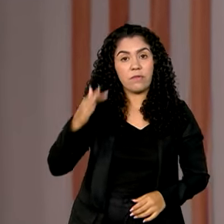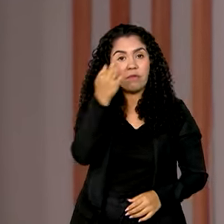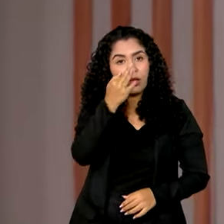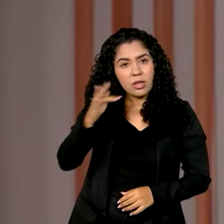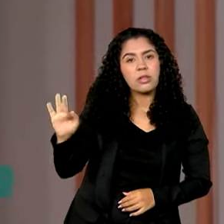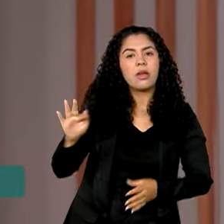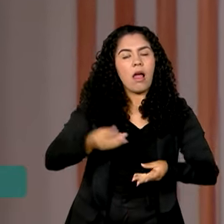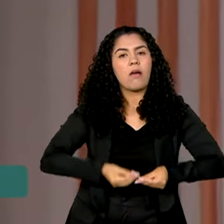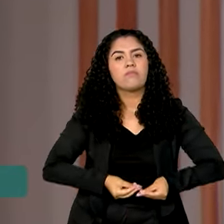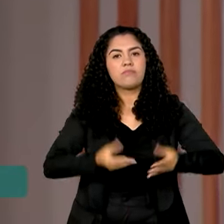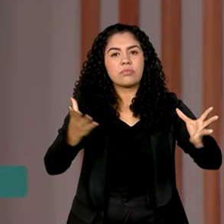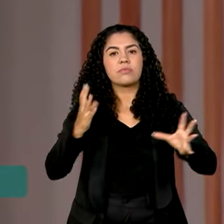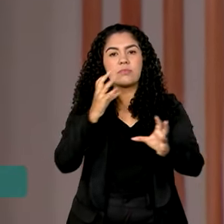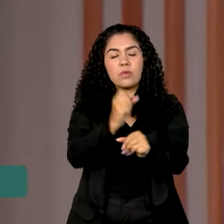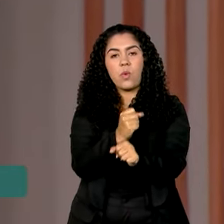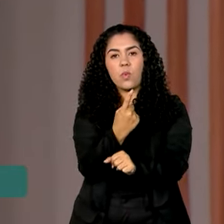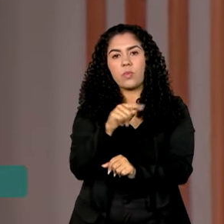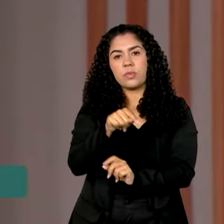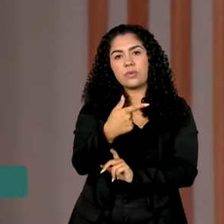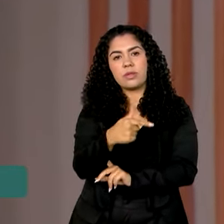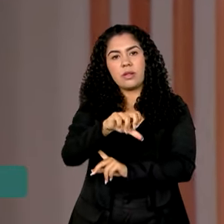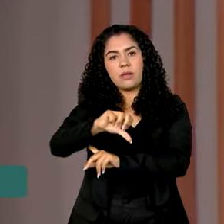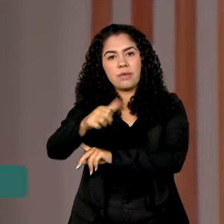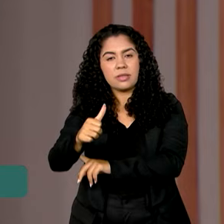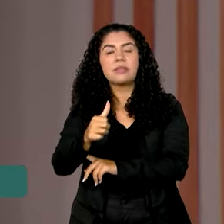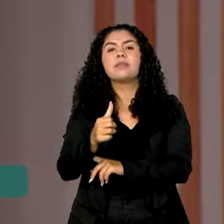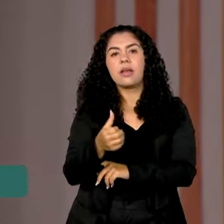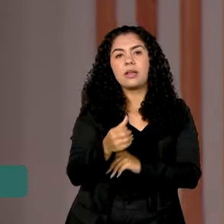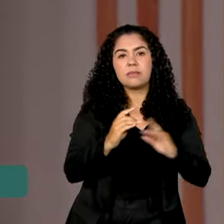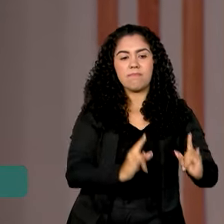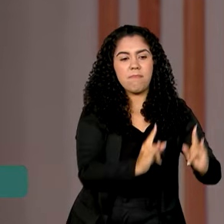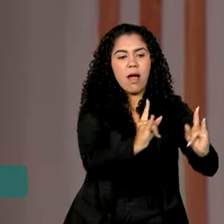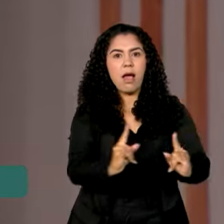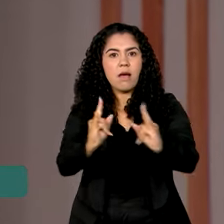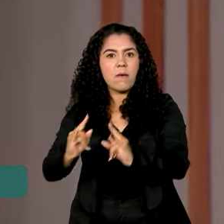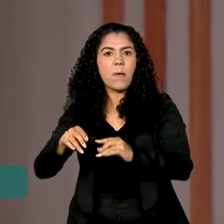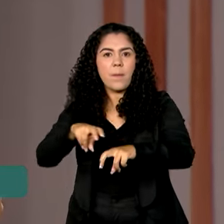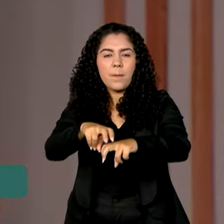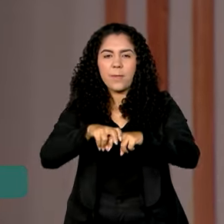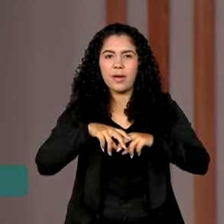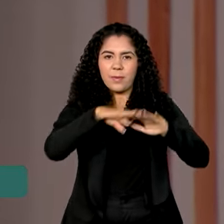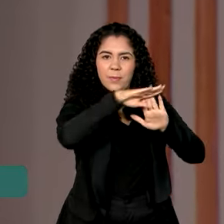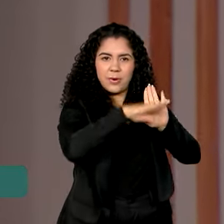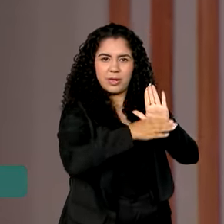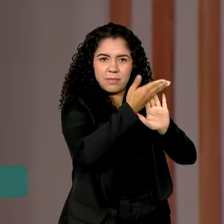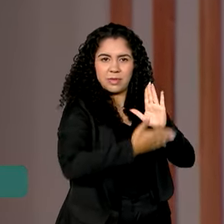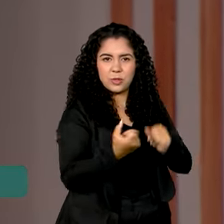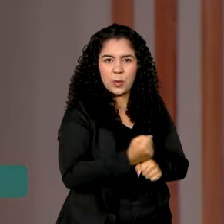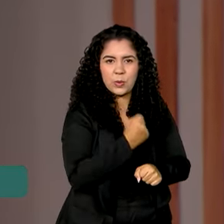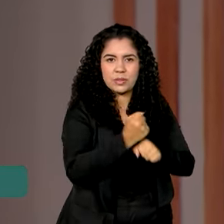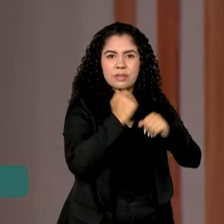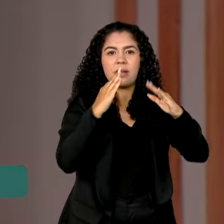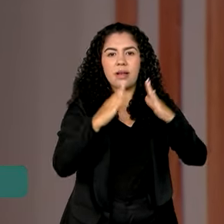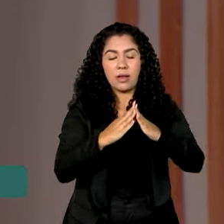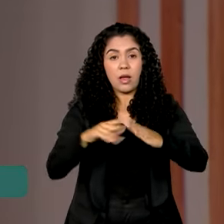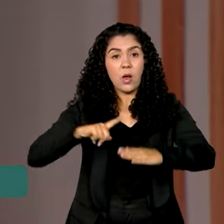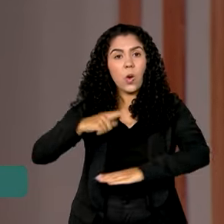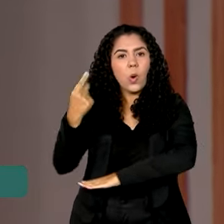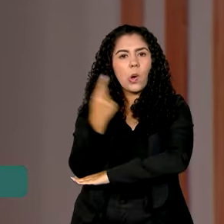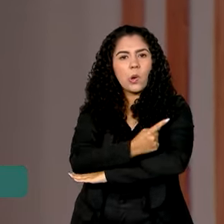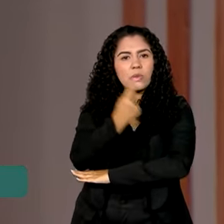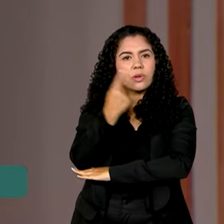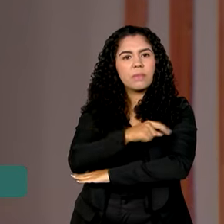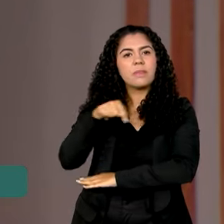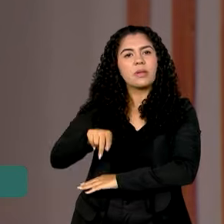mais 1.296 unidades do Minha Casa Minha Vida. Além das casas, o condomínio Cidade Jardim